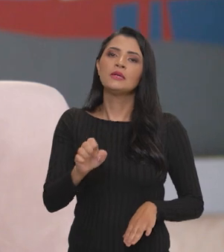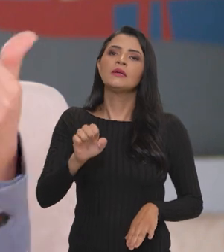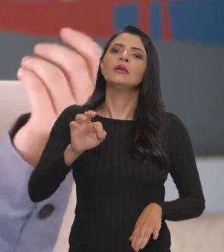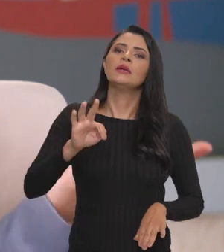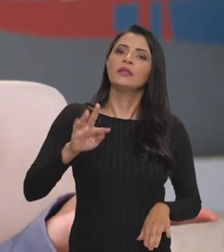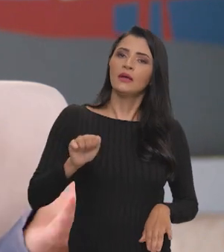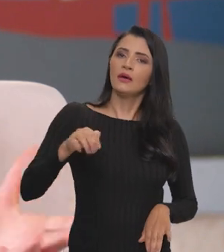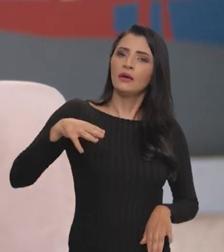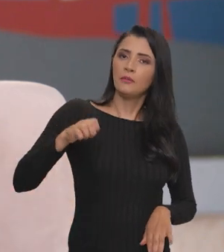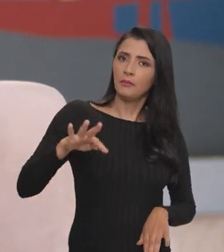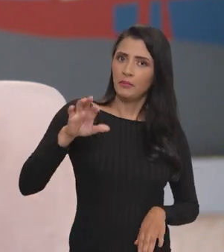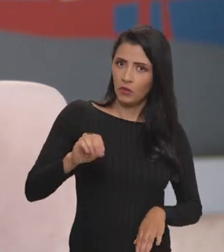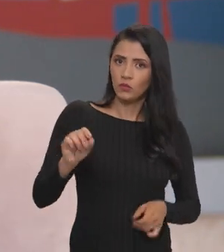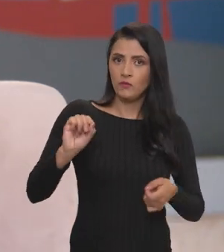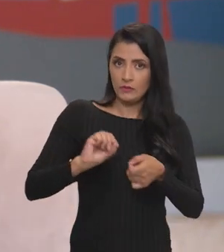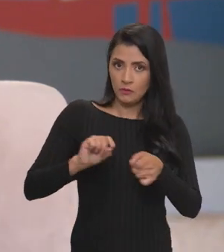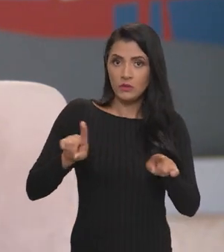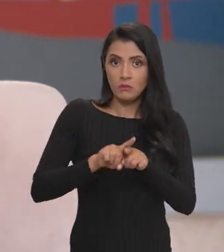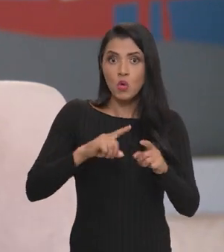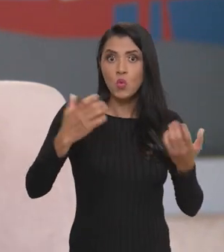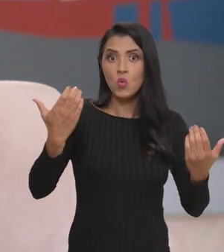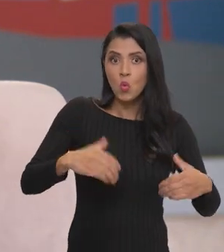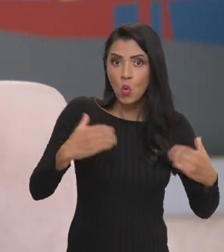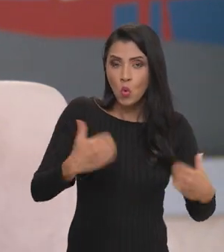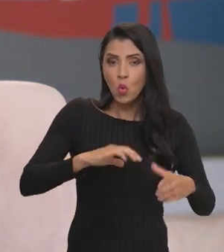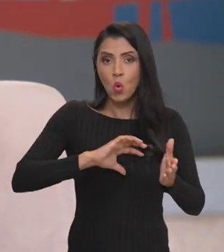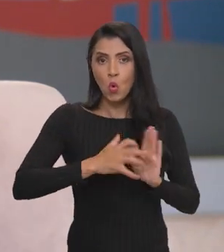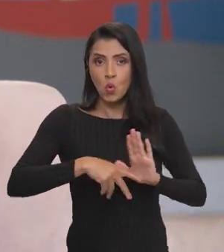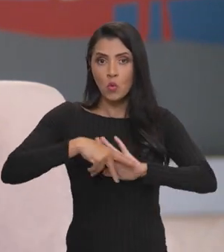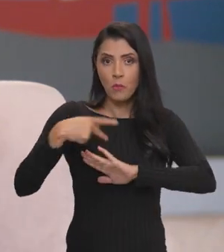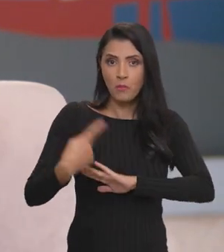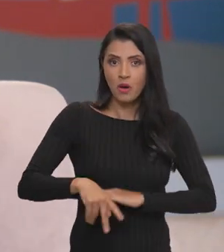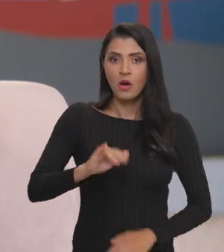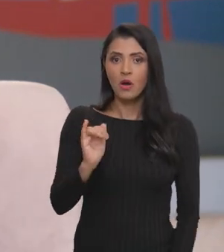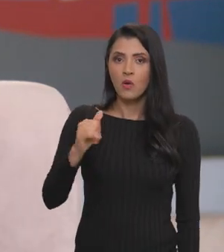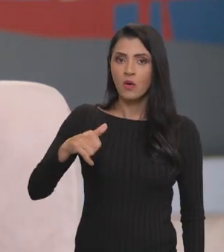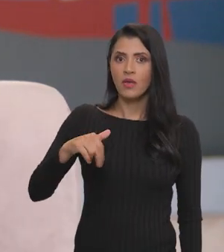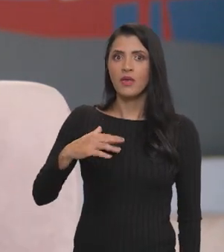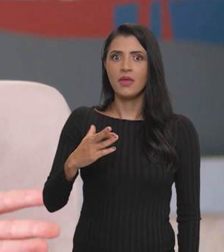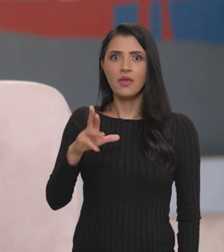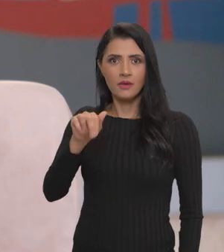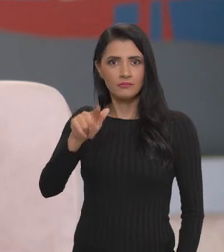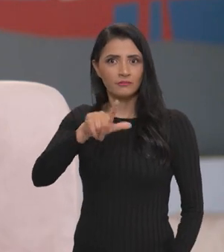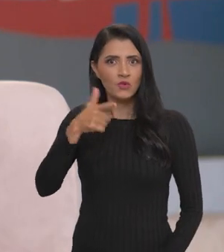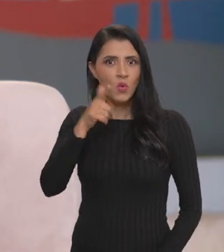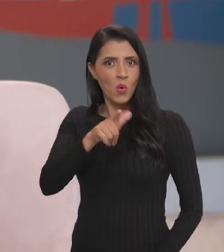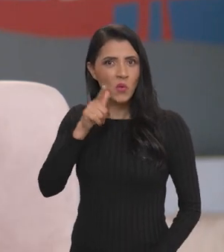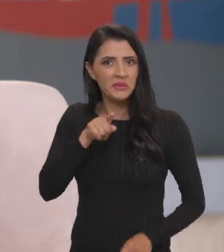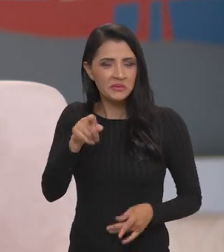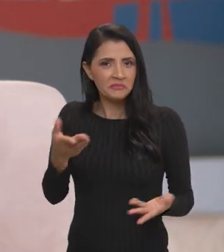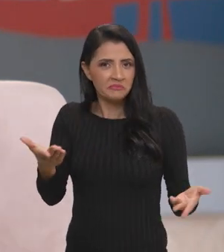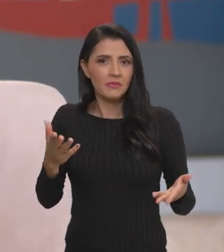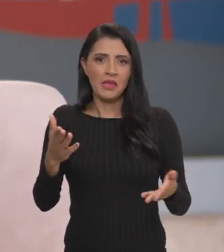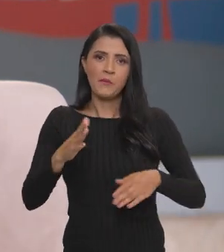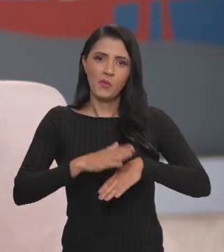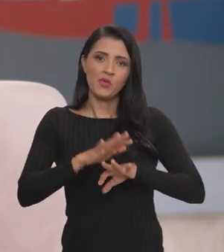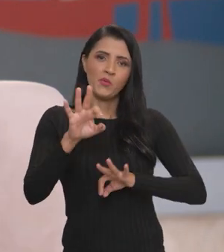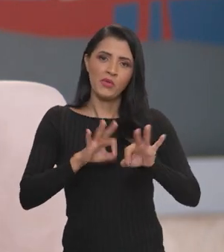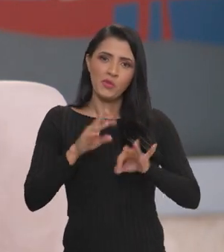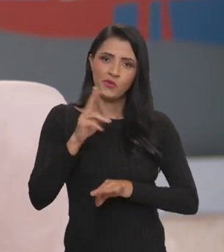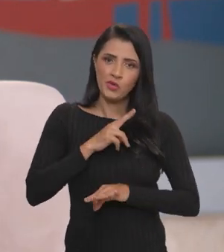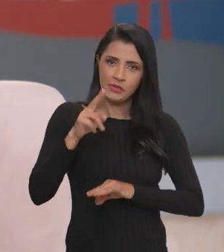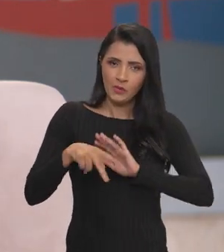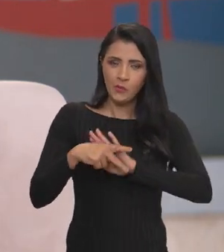importante pelo Ministério da Gestão de um concurso específico para o INCRA, que já foi uma grande conquista, e nesse período nós construímos um plano